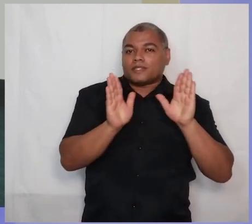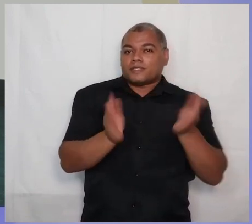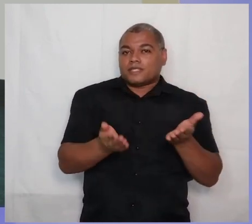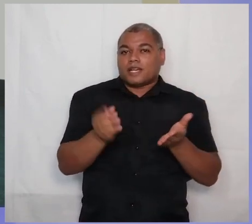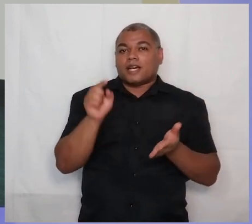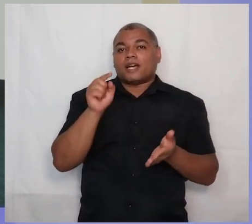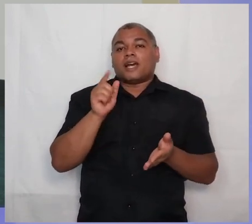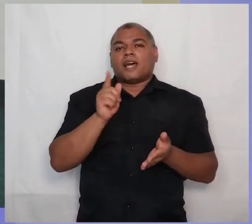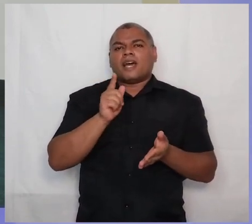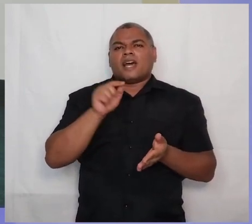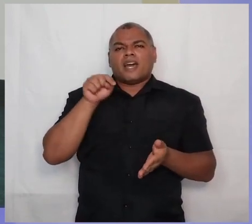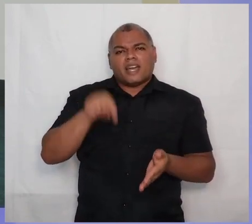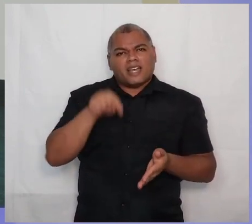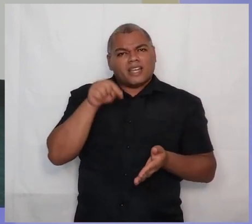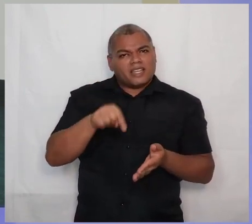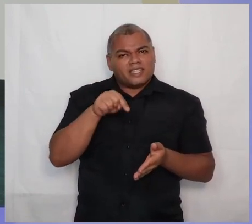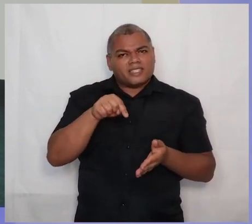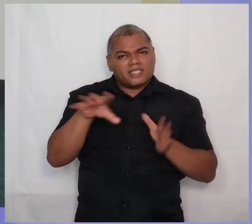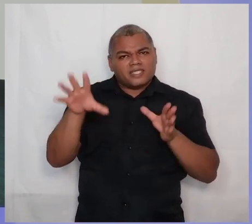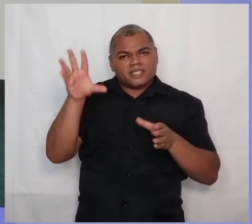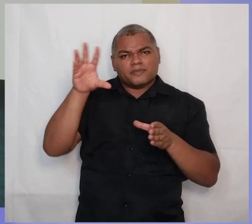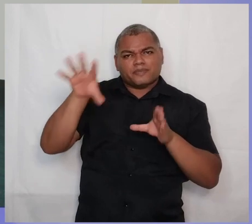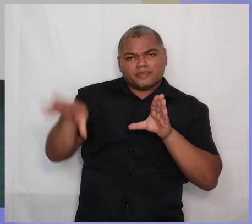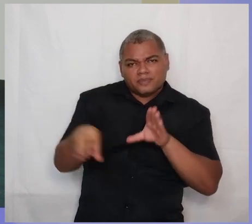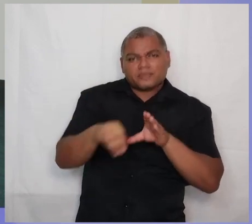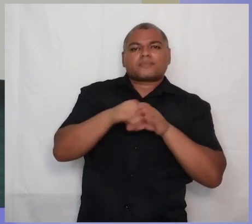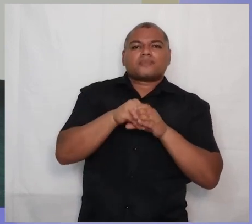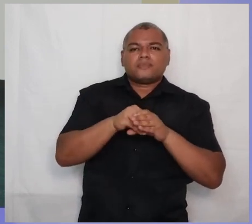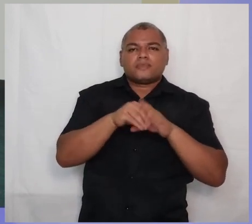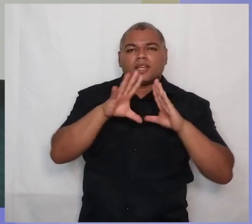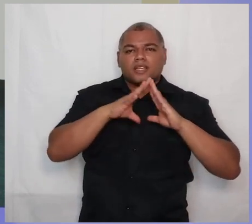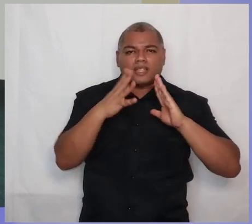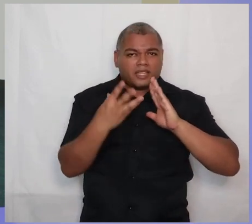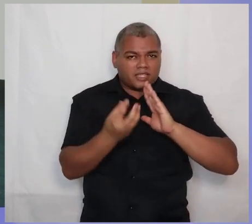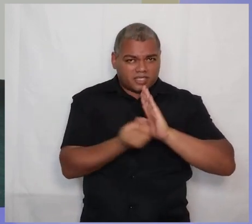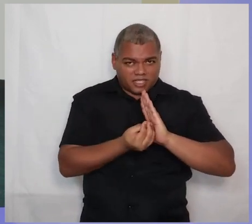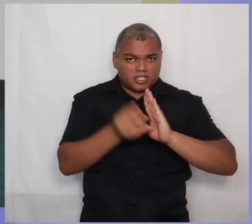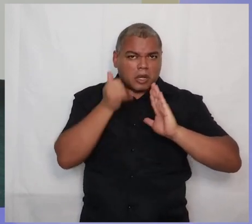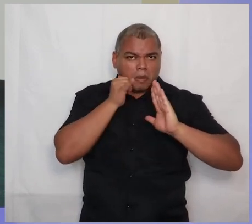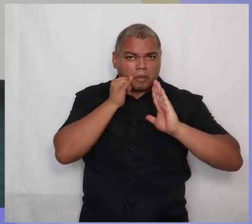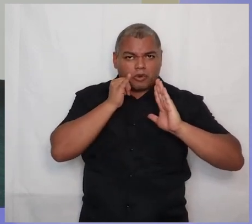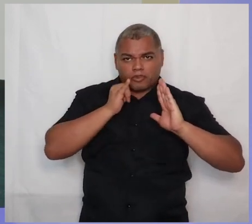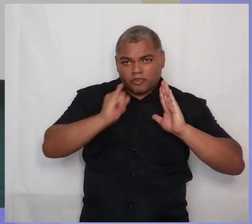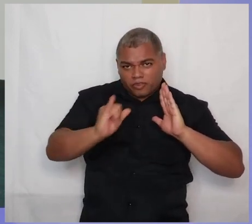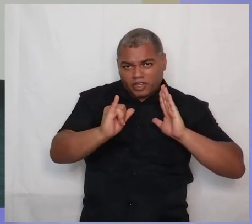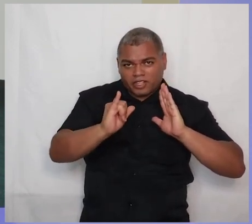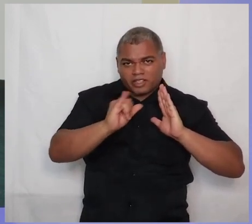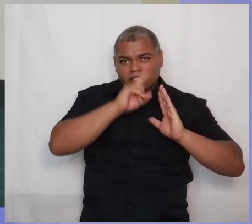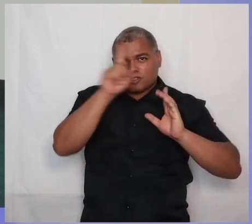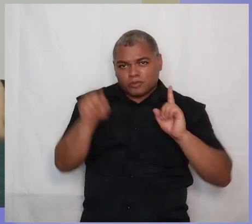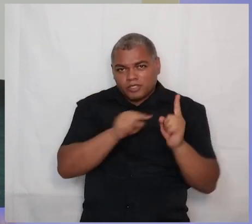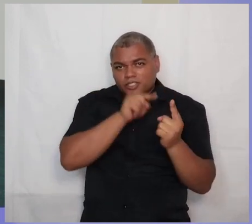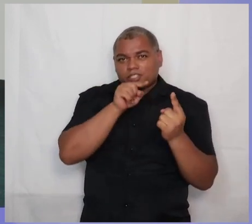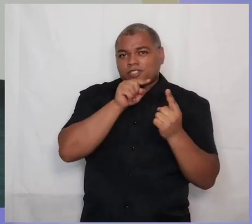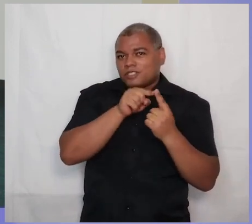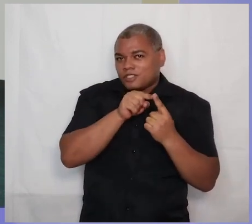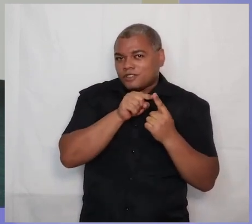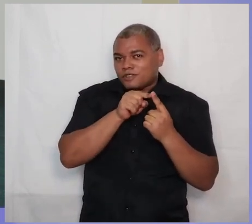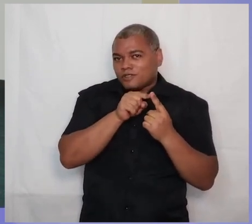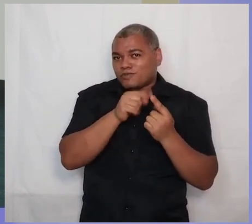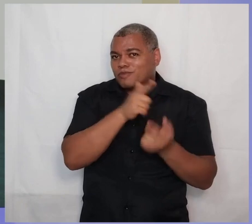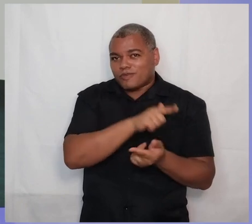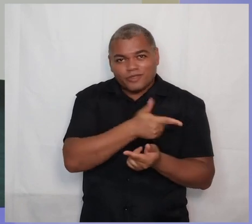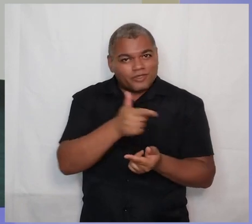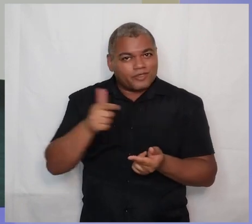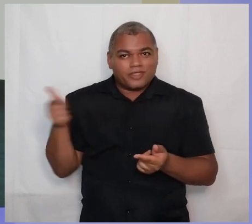oficial dentro da igreja, o profeta, essa função de profeta dentro da igreja, ela se extinguiu